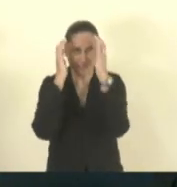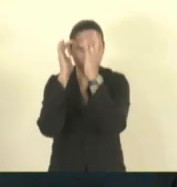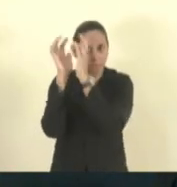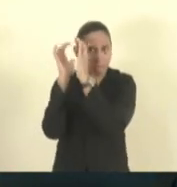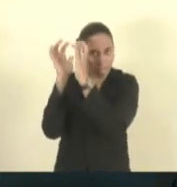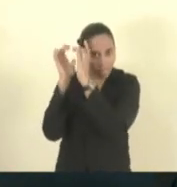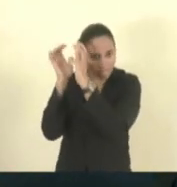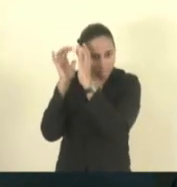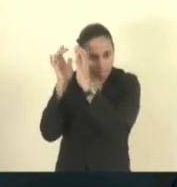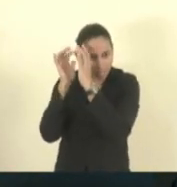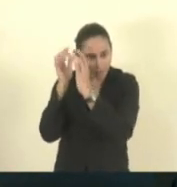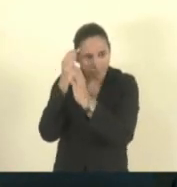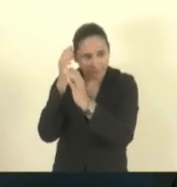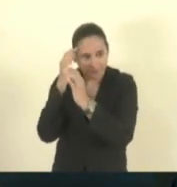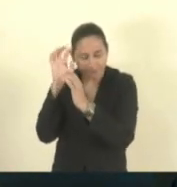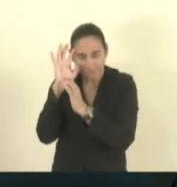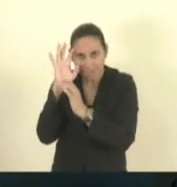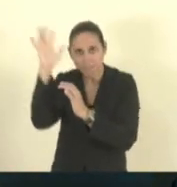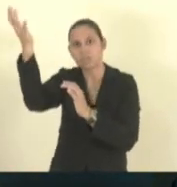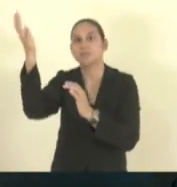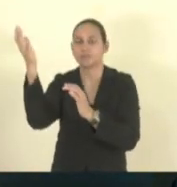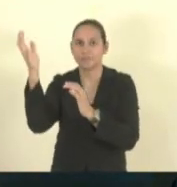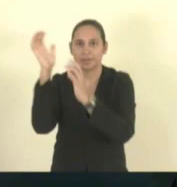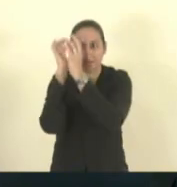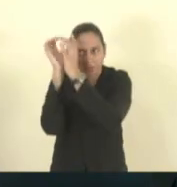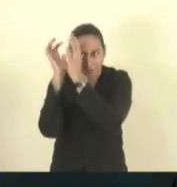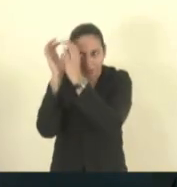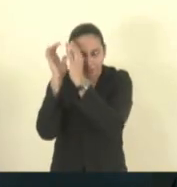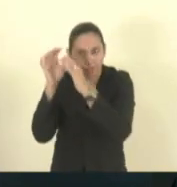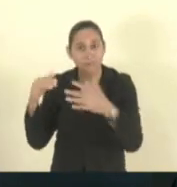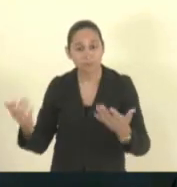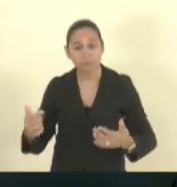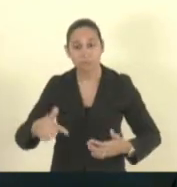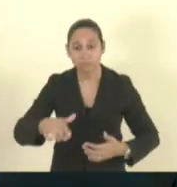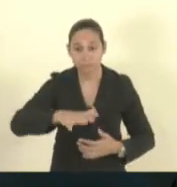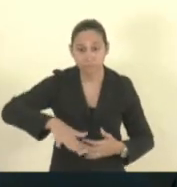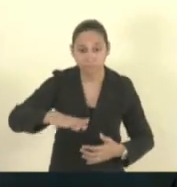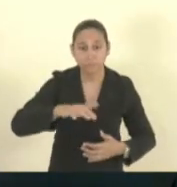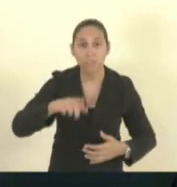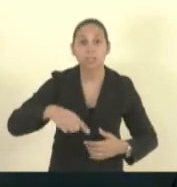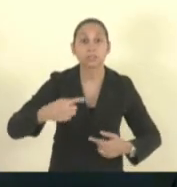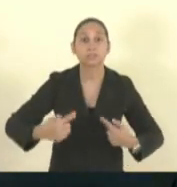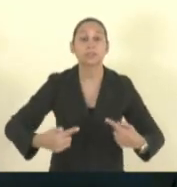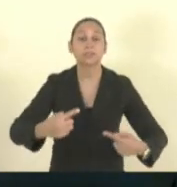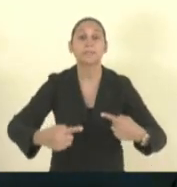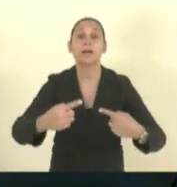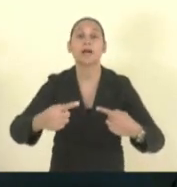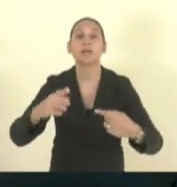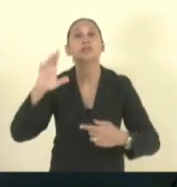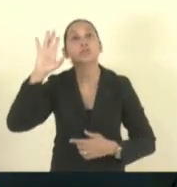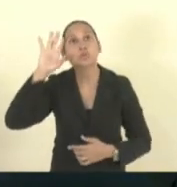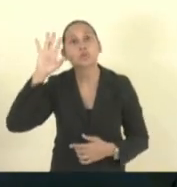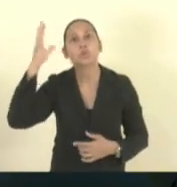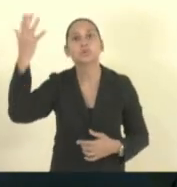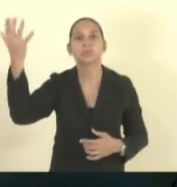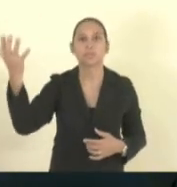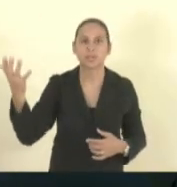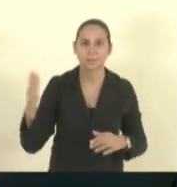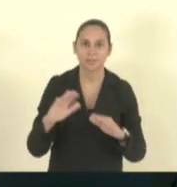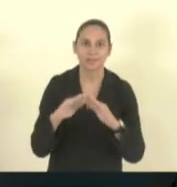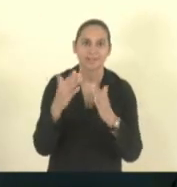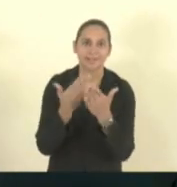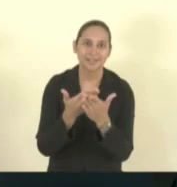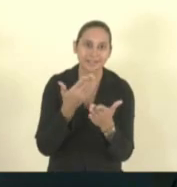todo pensando na solução dos problemas então acho que esse espaço pode ser para isso para a gente construir soluções para que as escolas tenham